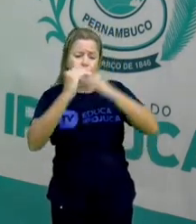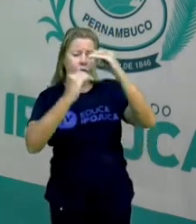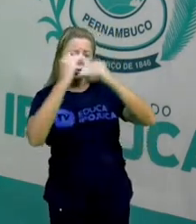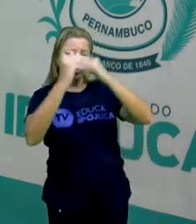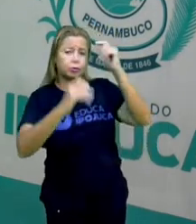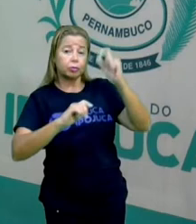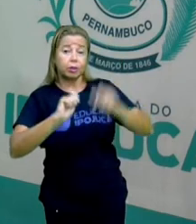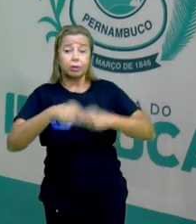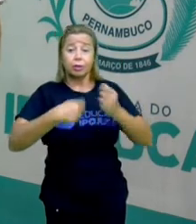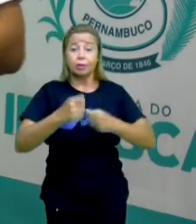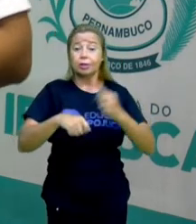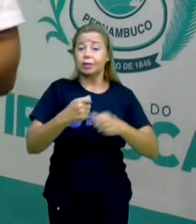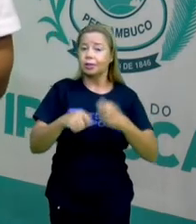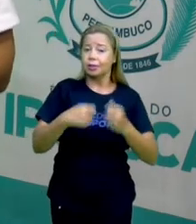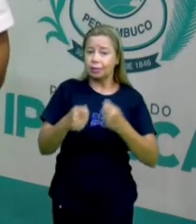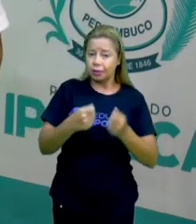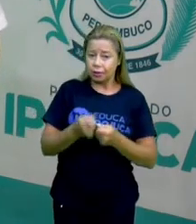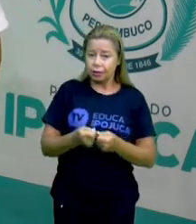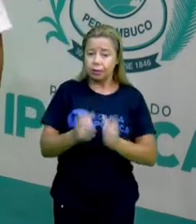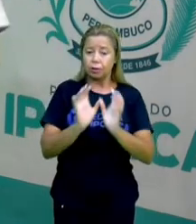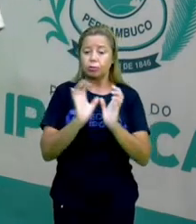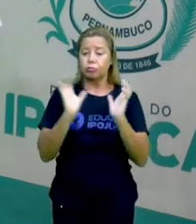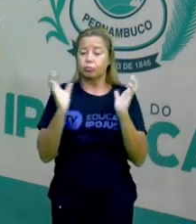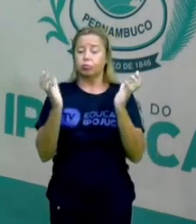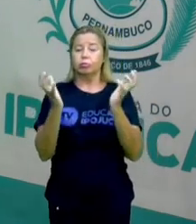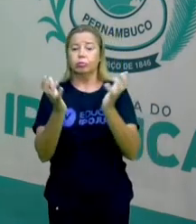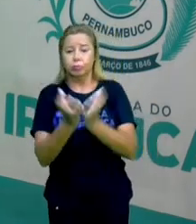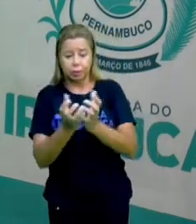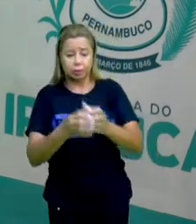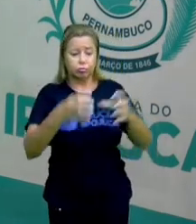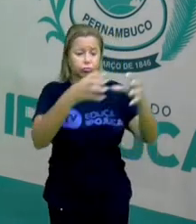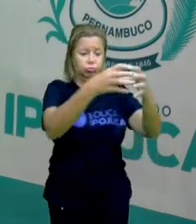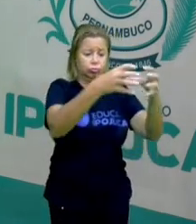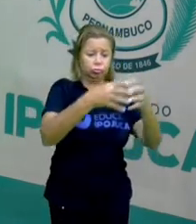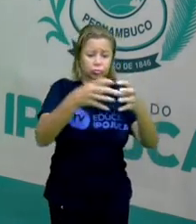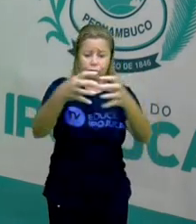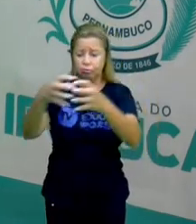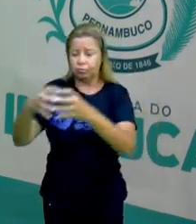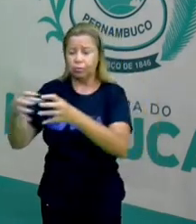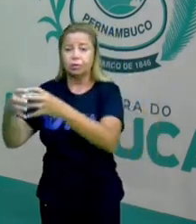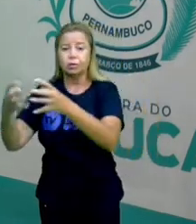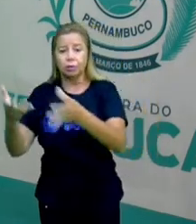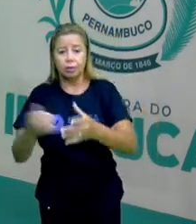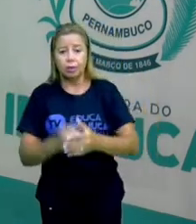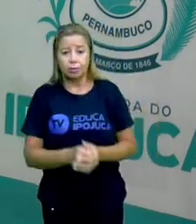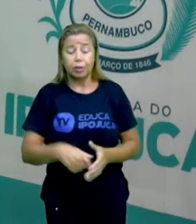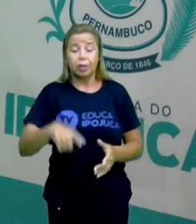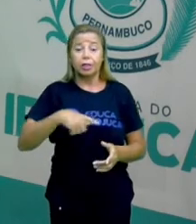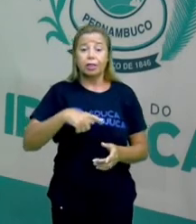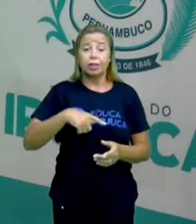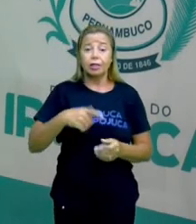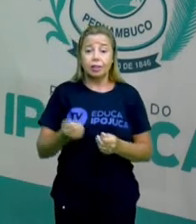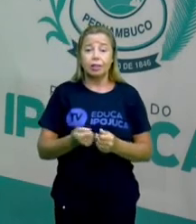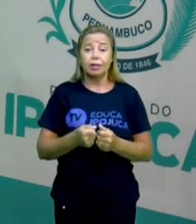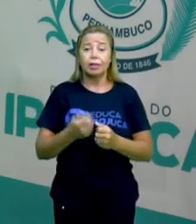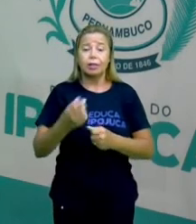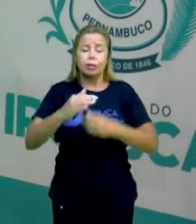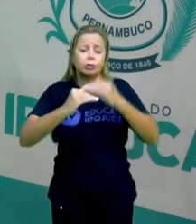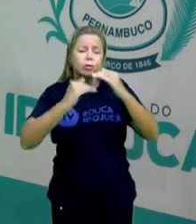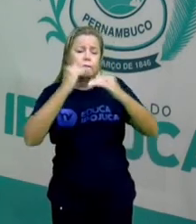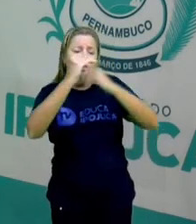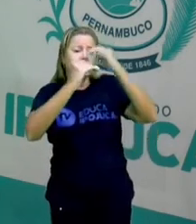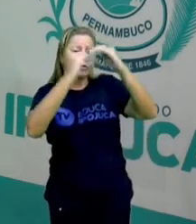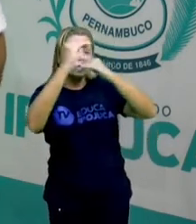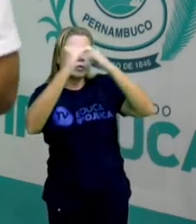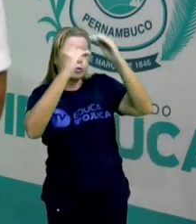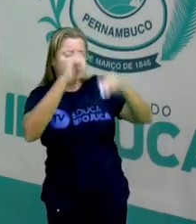expansão industrial, que está aqui ao nosso lado, no porto de Suape, e que traz esse olhar de desenvolvimento